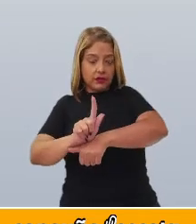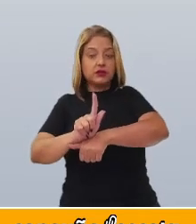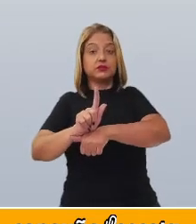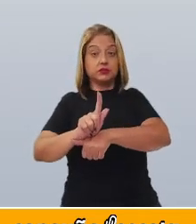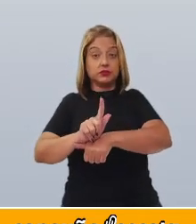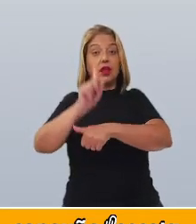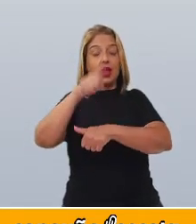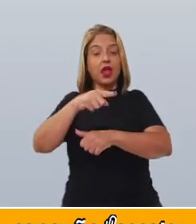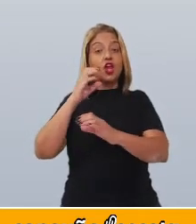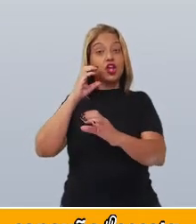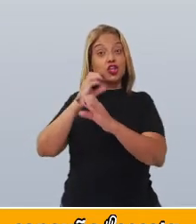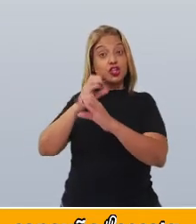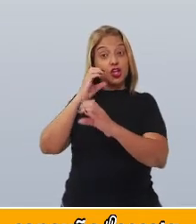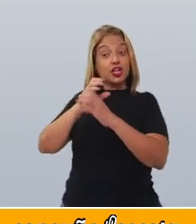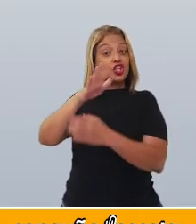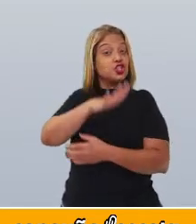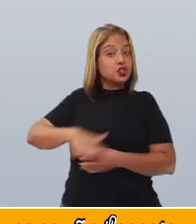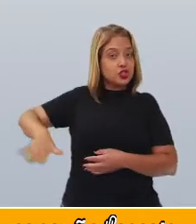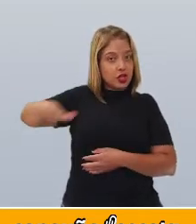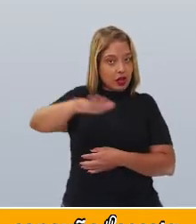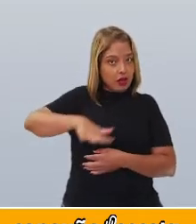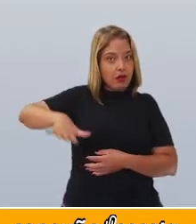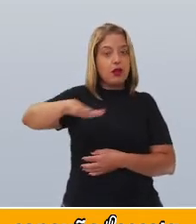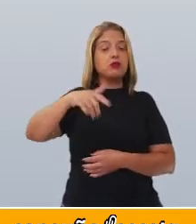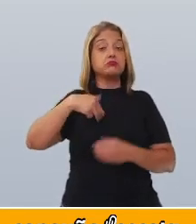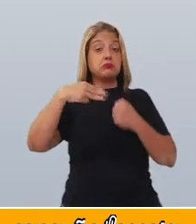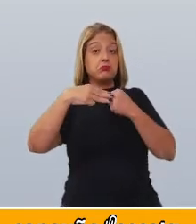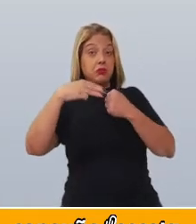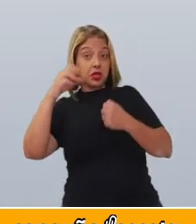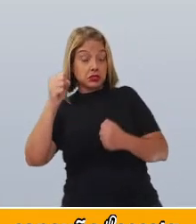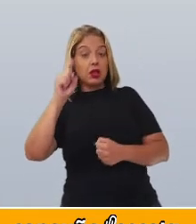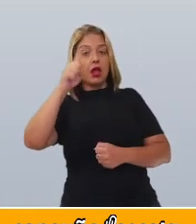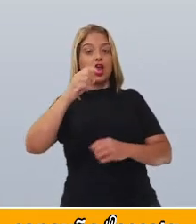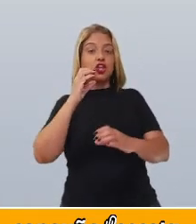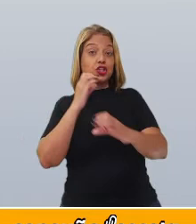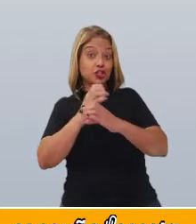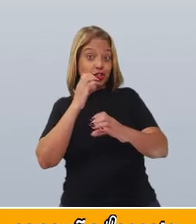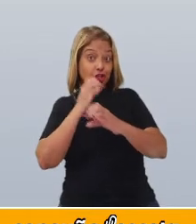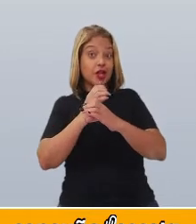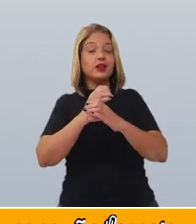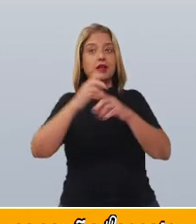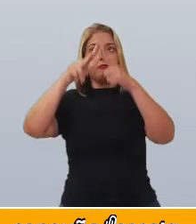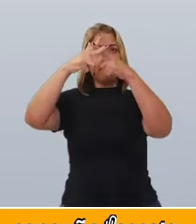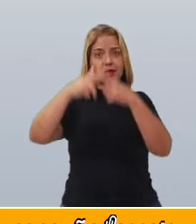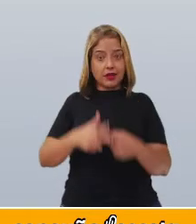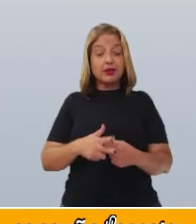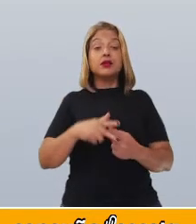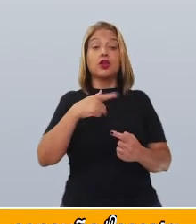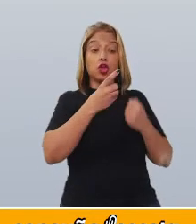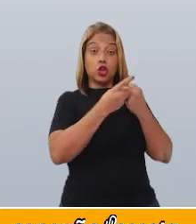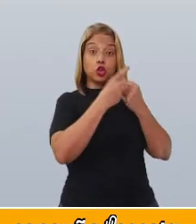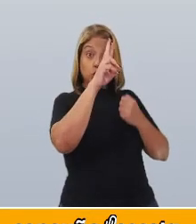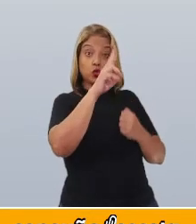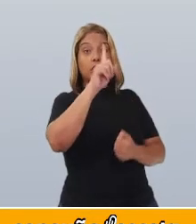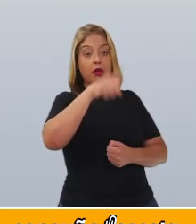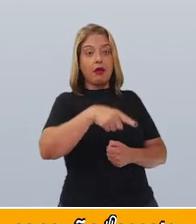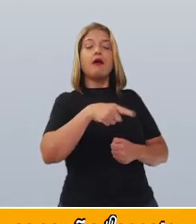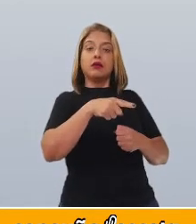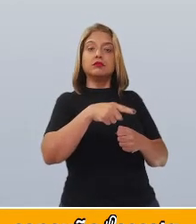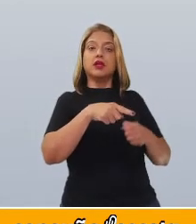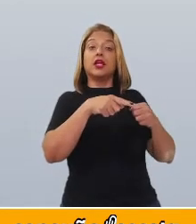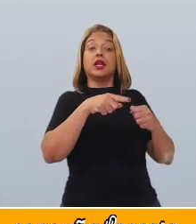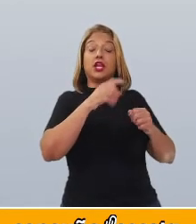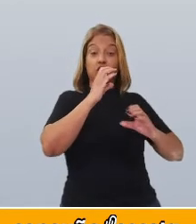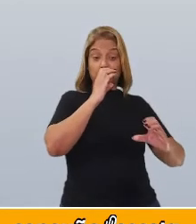em Engenharia Geral. Fiz meu mestrado em Engenharia Mecânica e meu doutorado em Engenharia Mecânica,